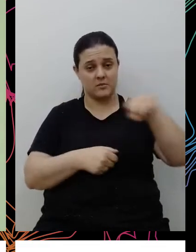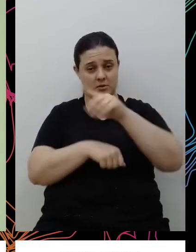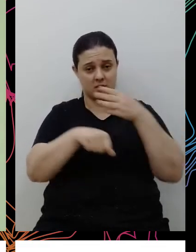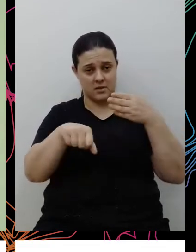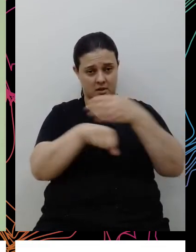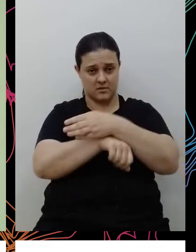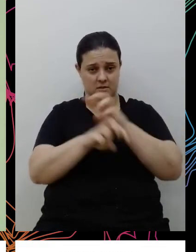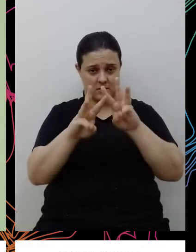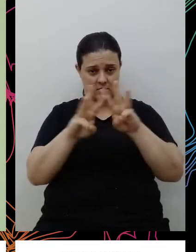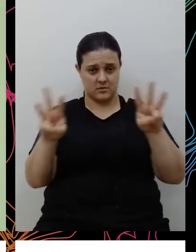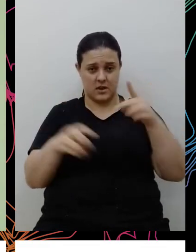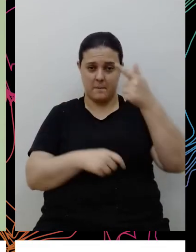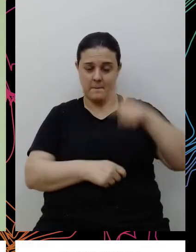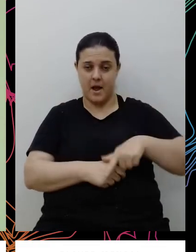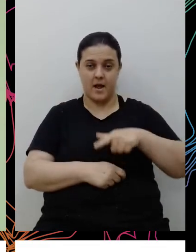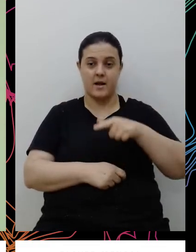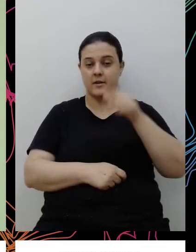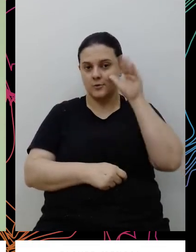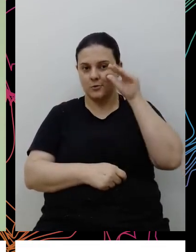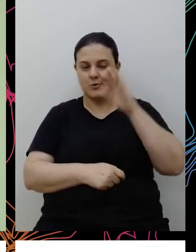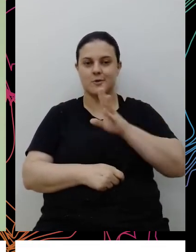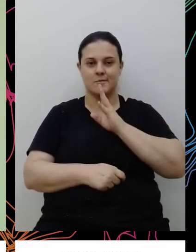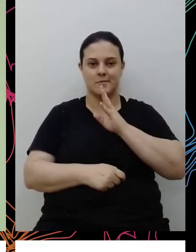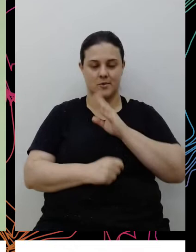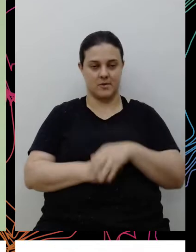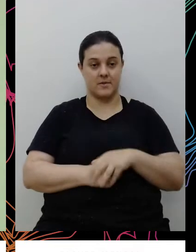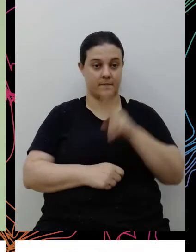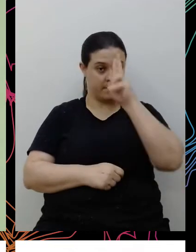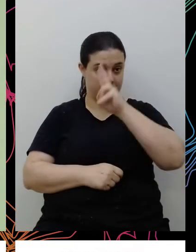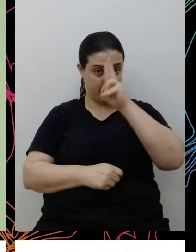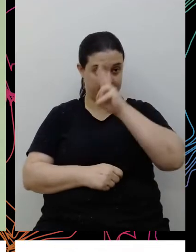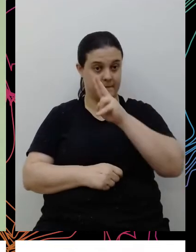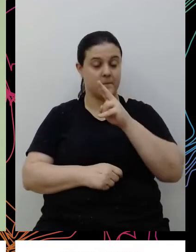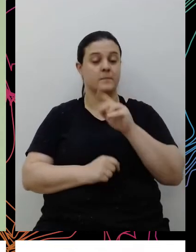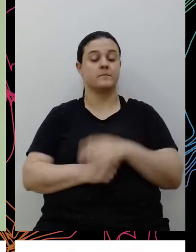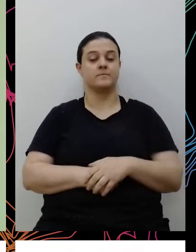explorar um pouco mais, lembrando que é isso,